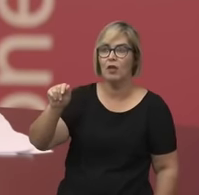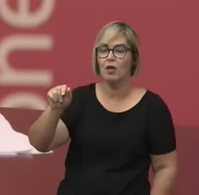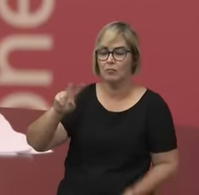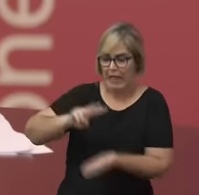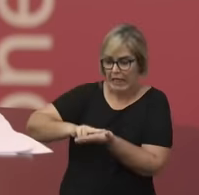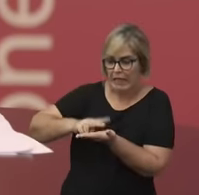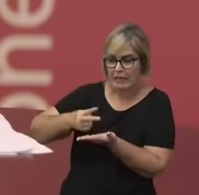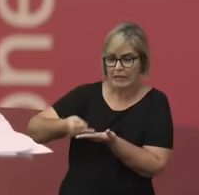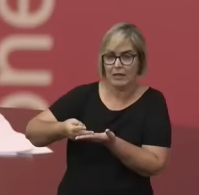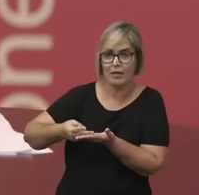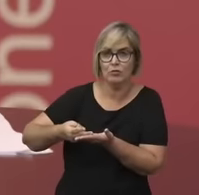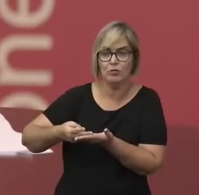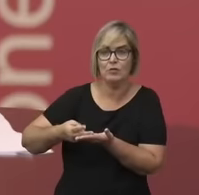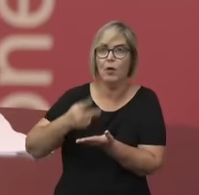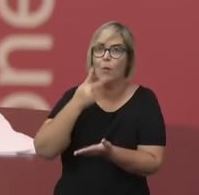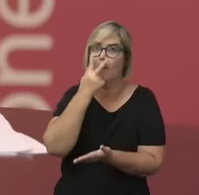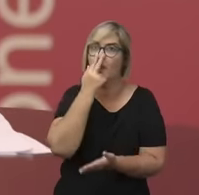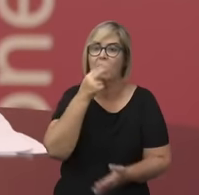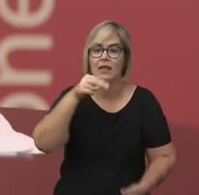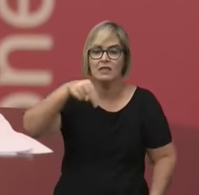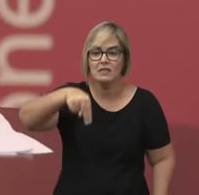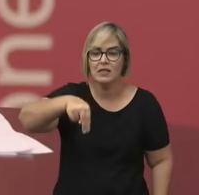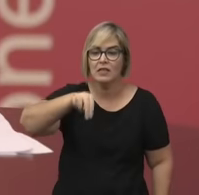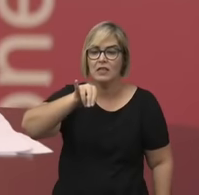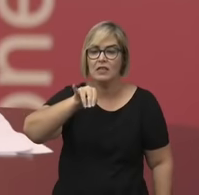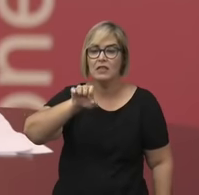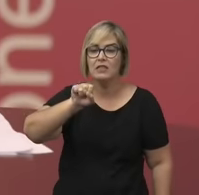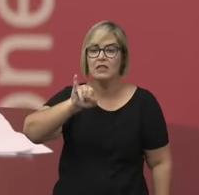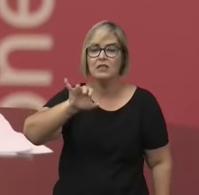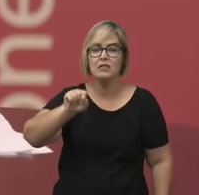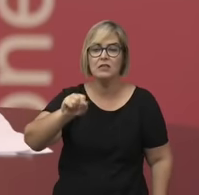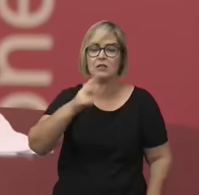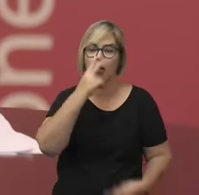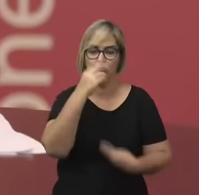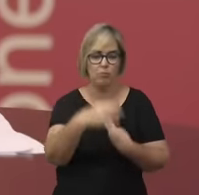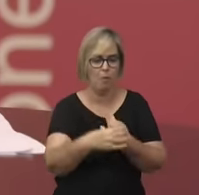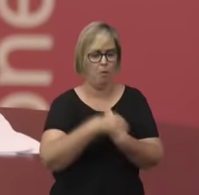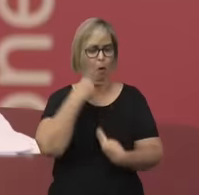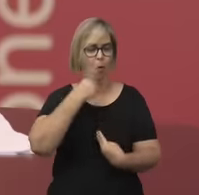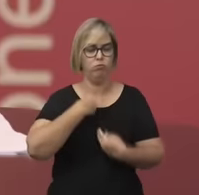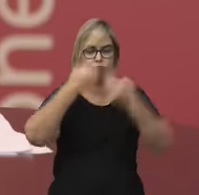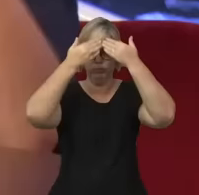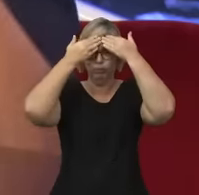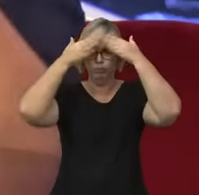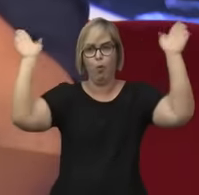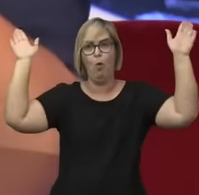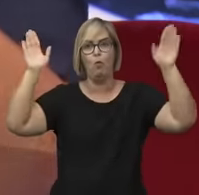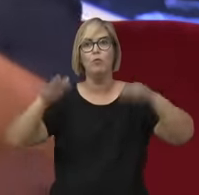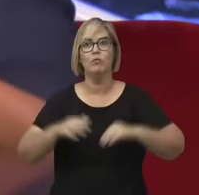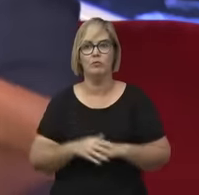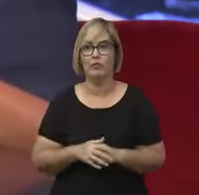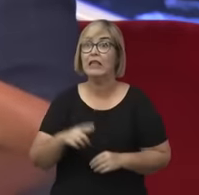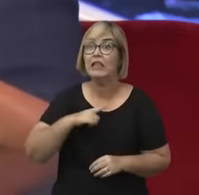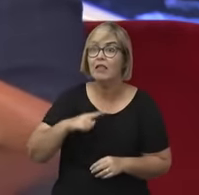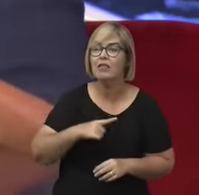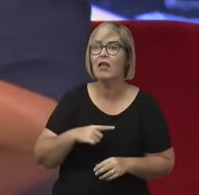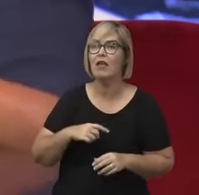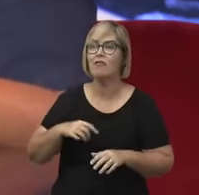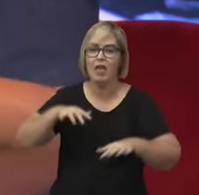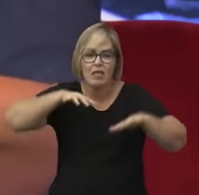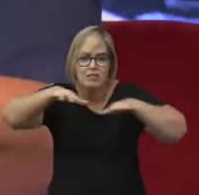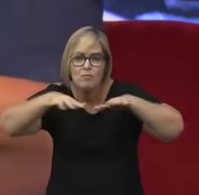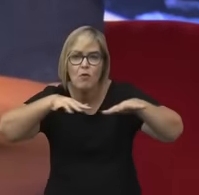essa tese sobre a separação do corpo e da mente, que gera um movimento reivindicatório de igualdade entre